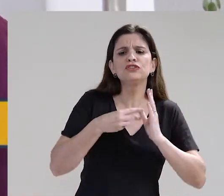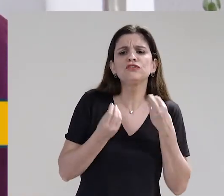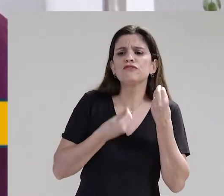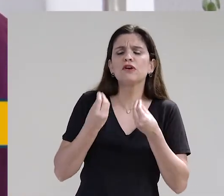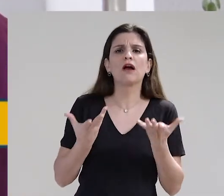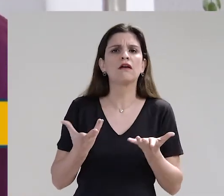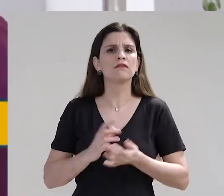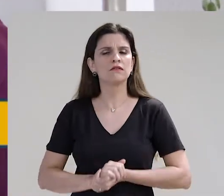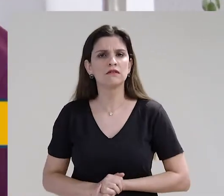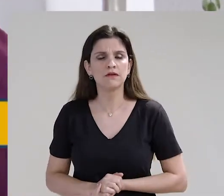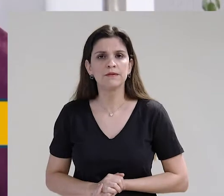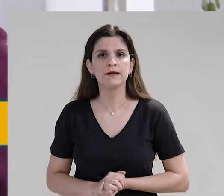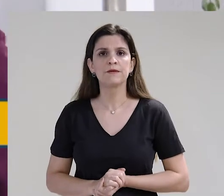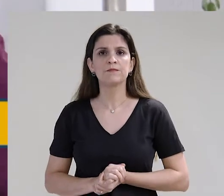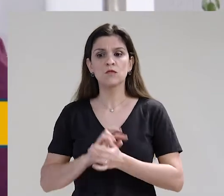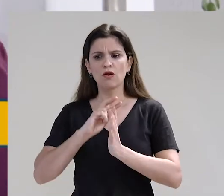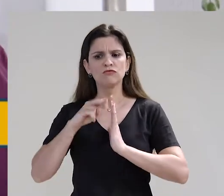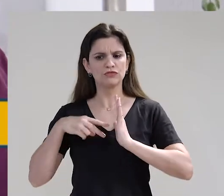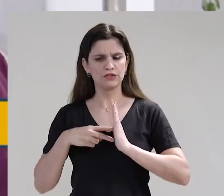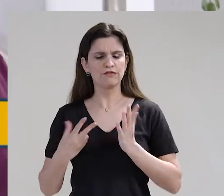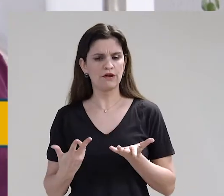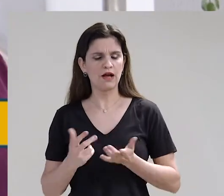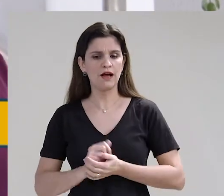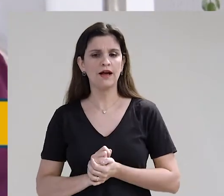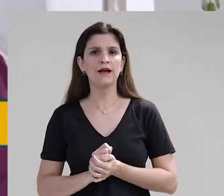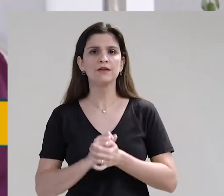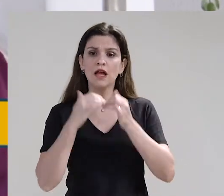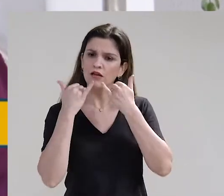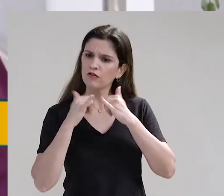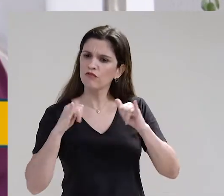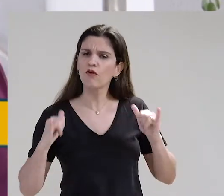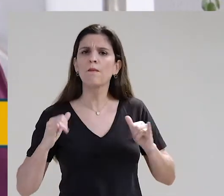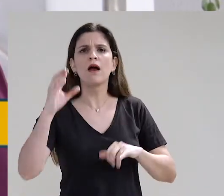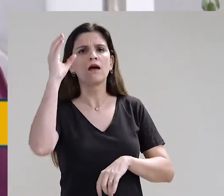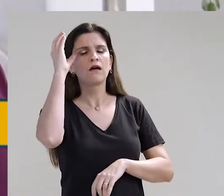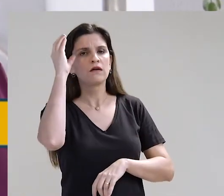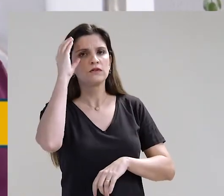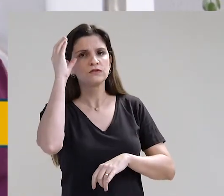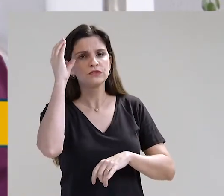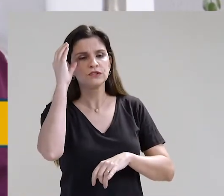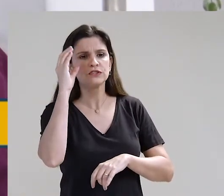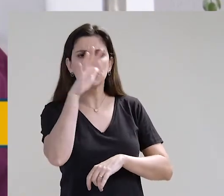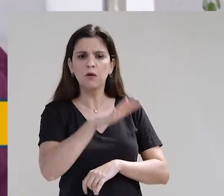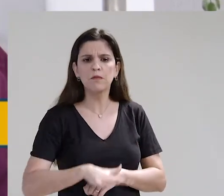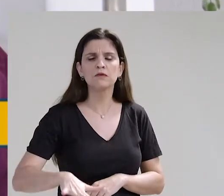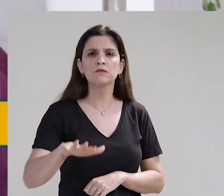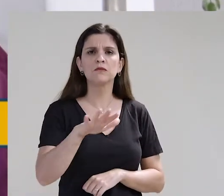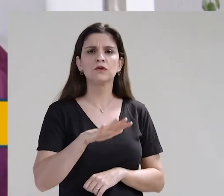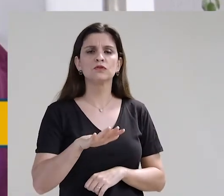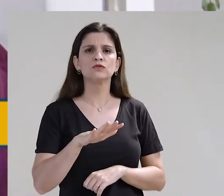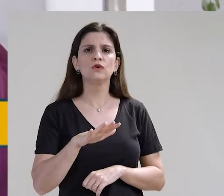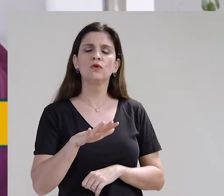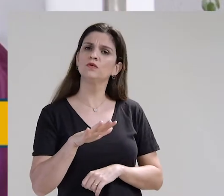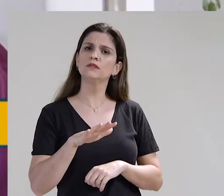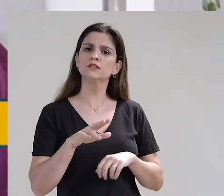o sentido dele? O sentido dele é passar a conscientização para as pessoas sobre